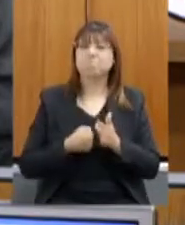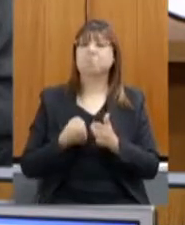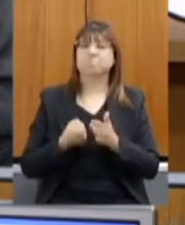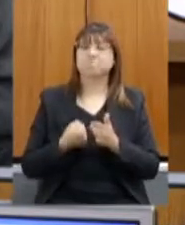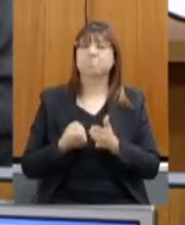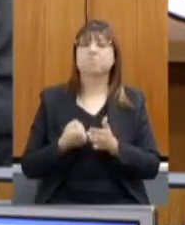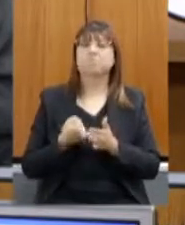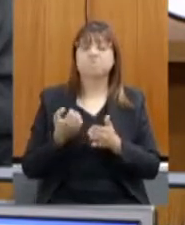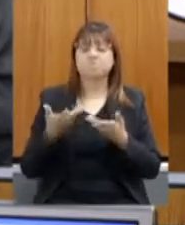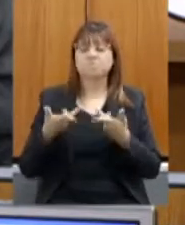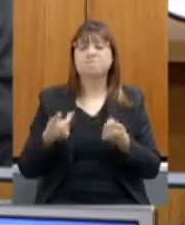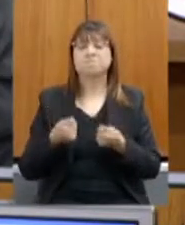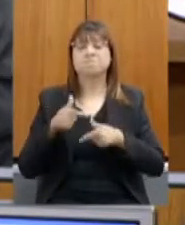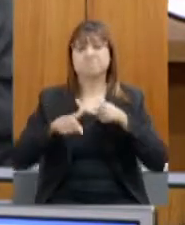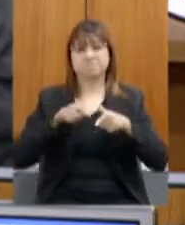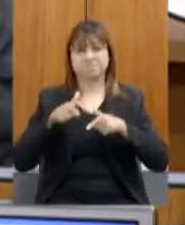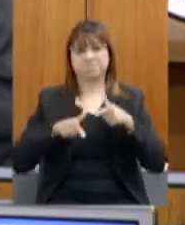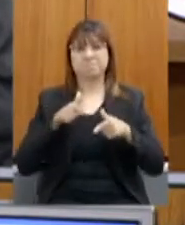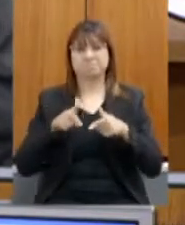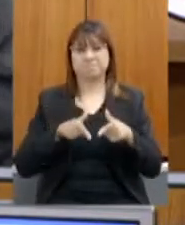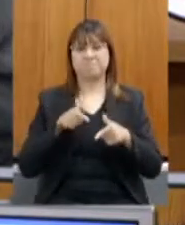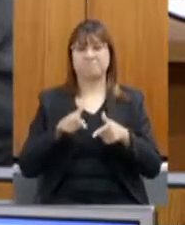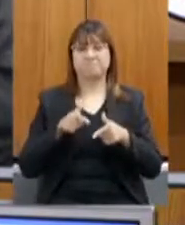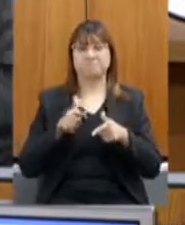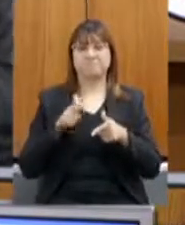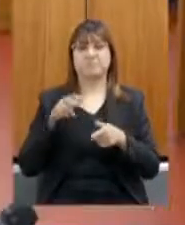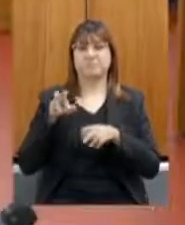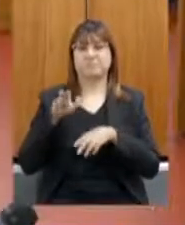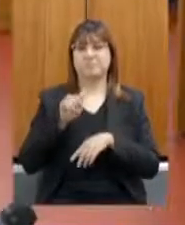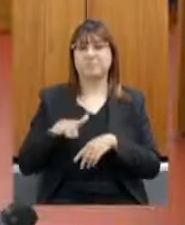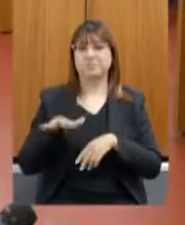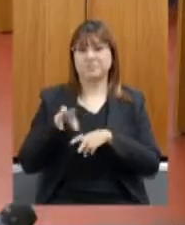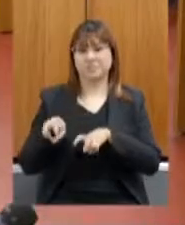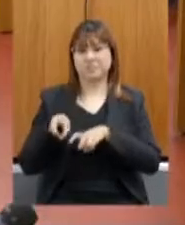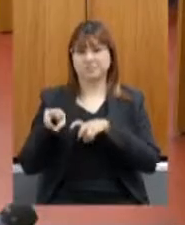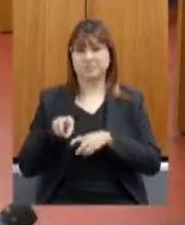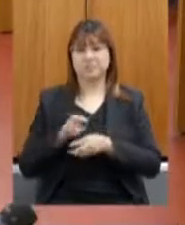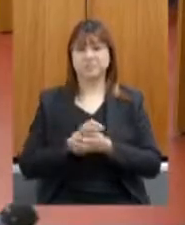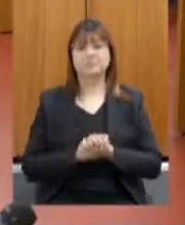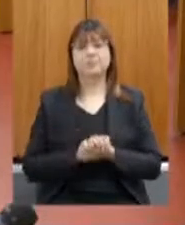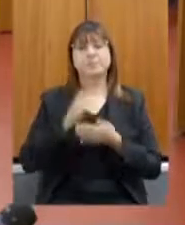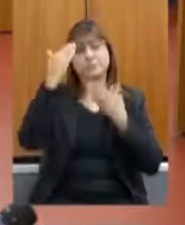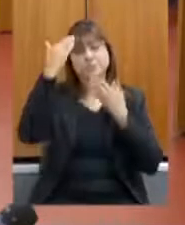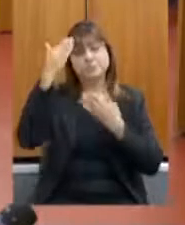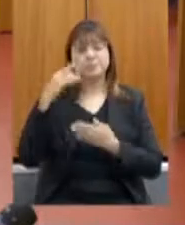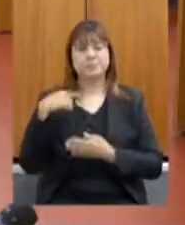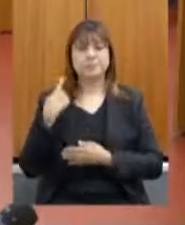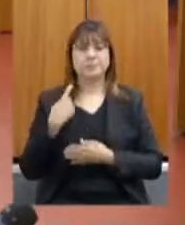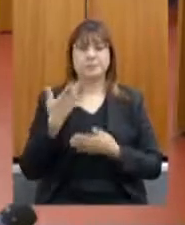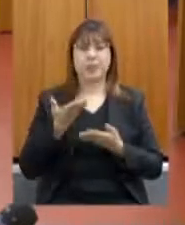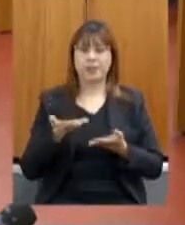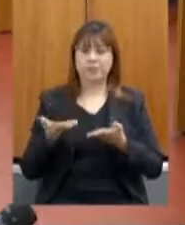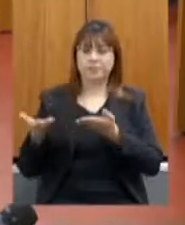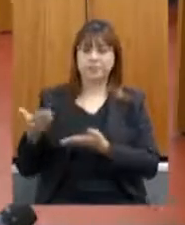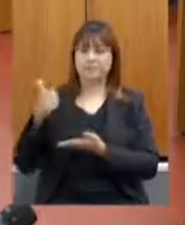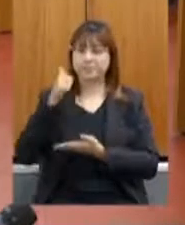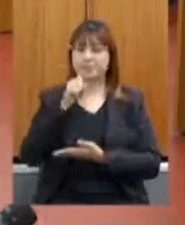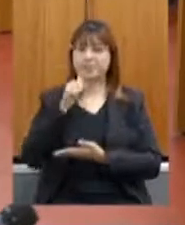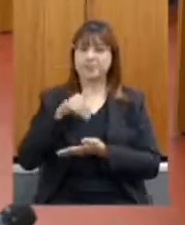belo trabalho à frente da pasta de agricultura muito obrigado deputado Raul Belen com a palavra a secretária Ana